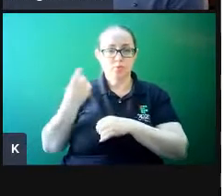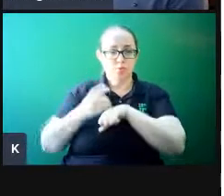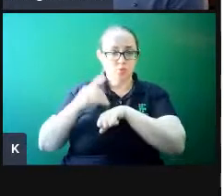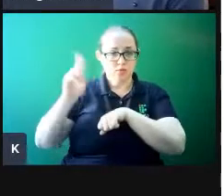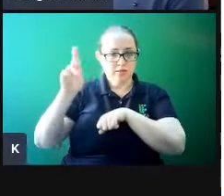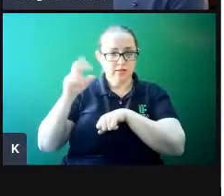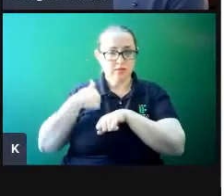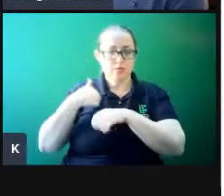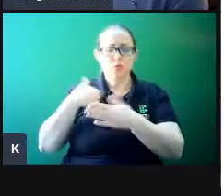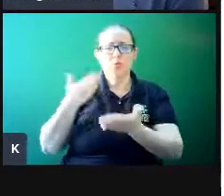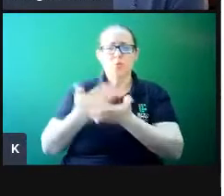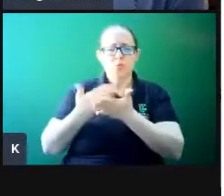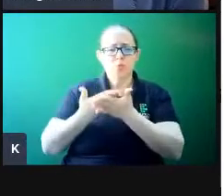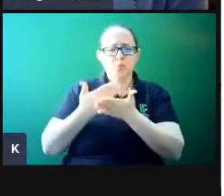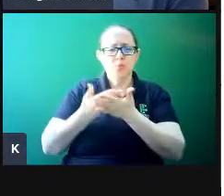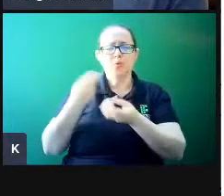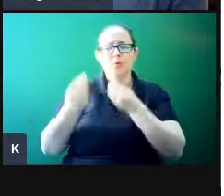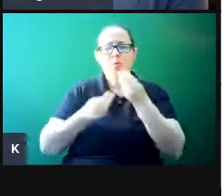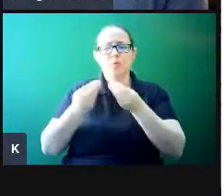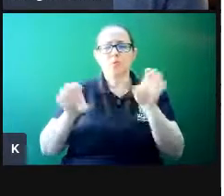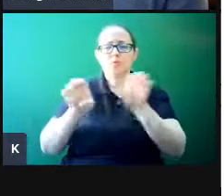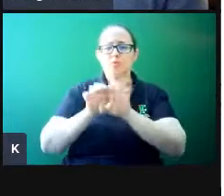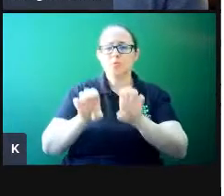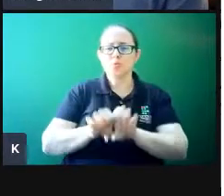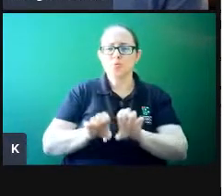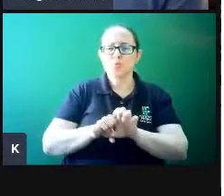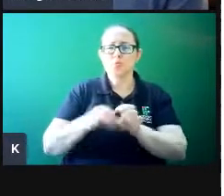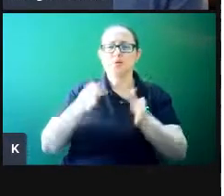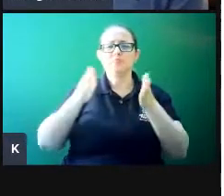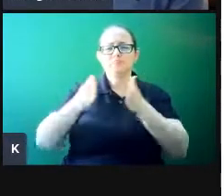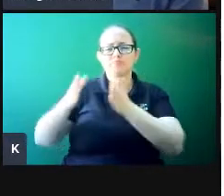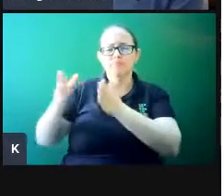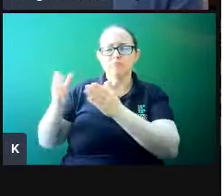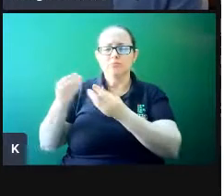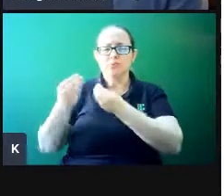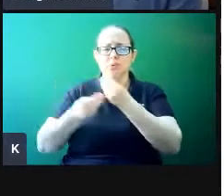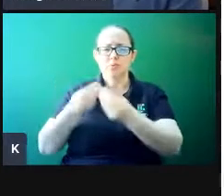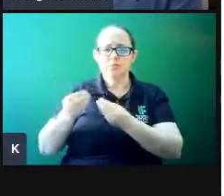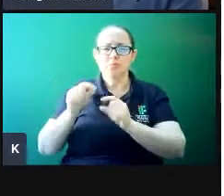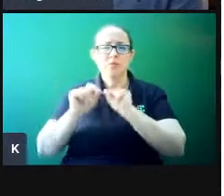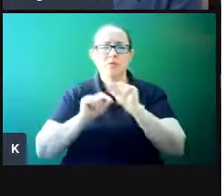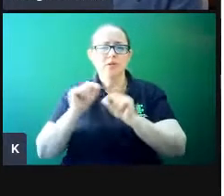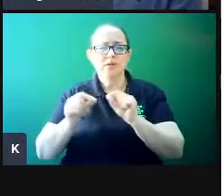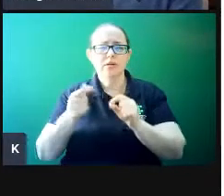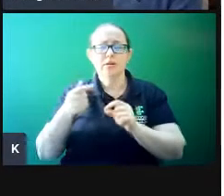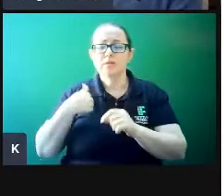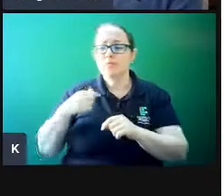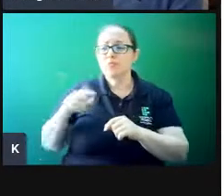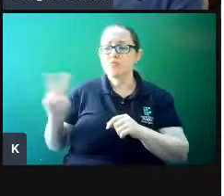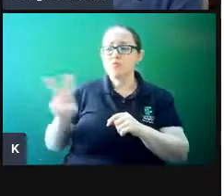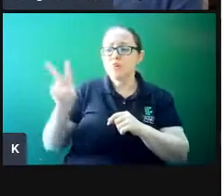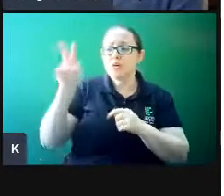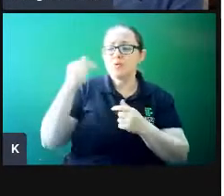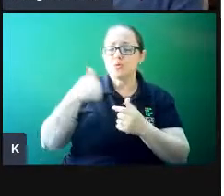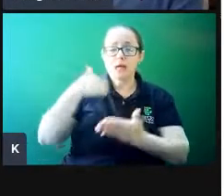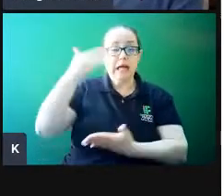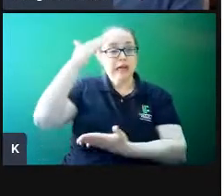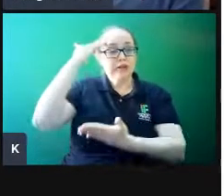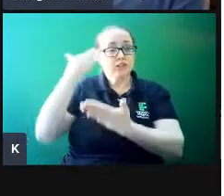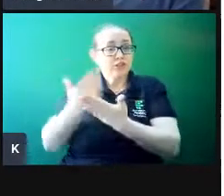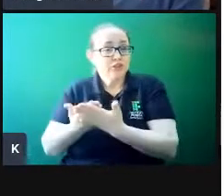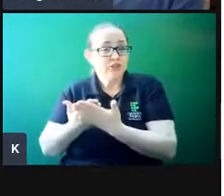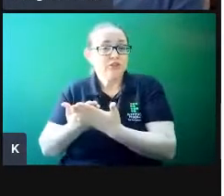pouquinho sobre cultura organizacional, de maneira bem sucinta, são os valores, crenças compartilhadas pelo grupo, ela tem esse